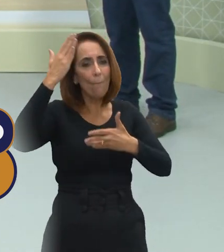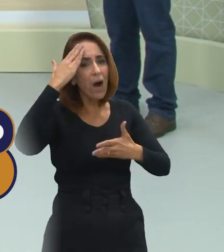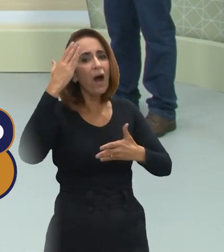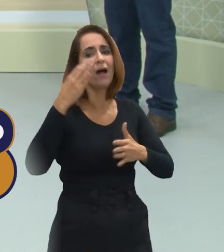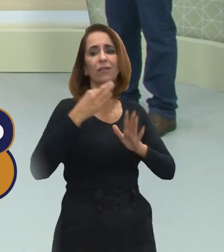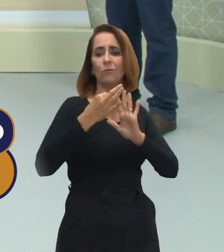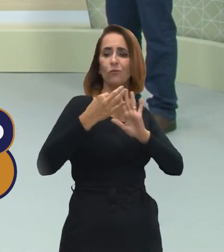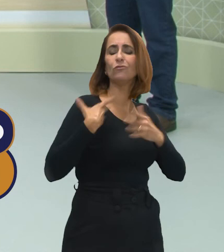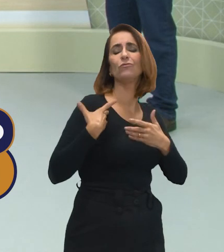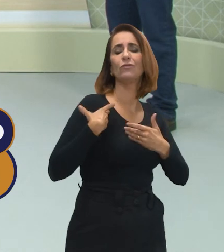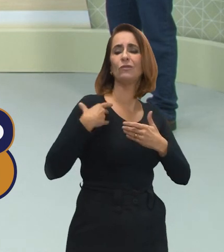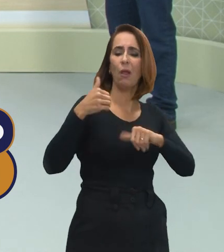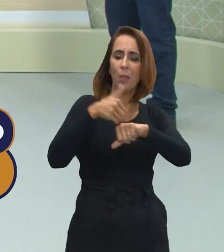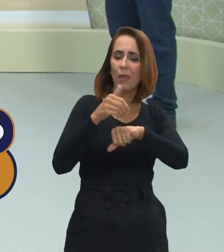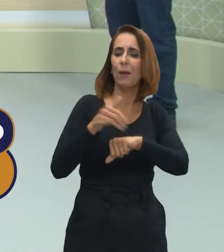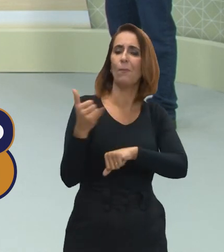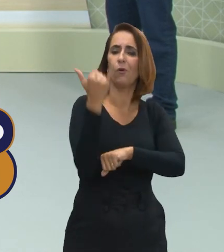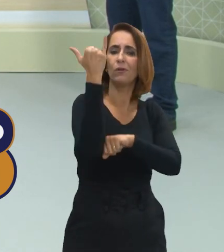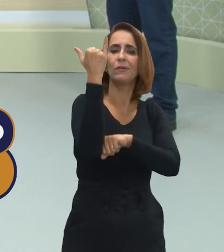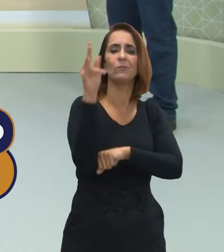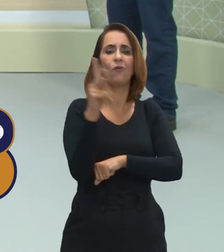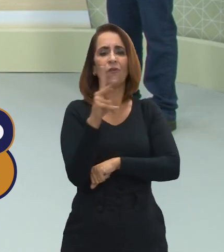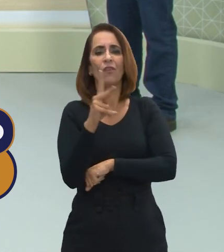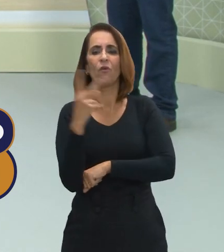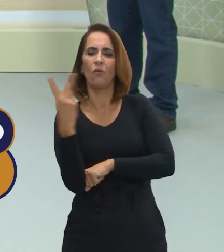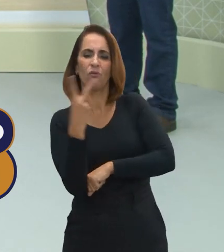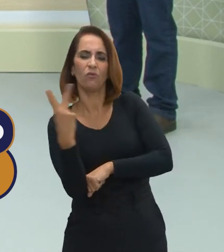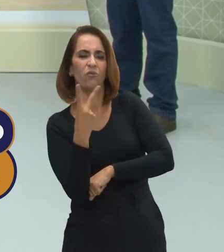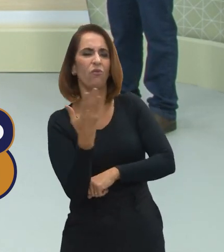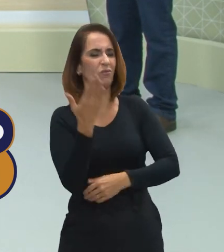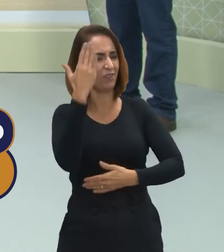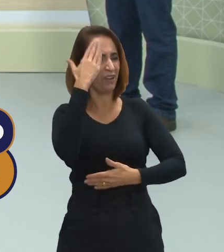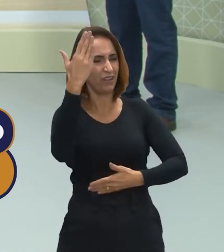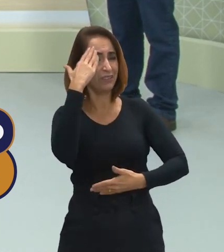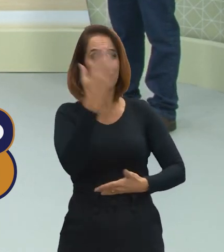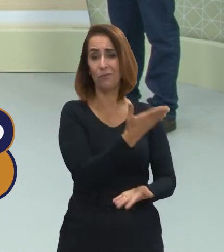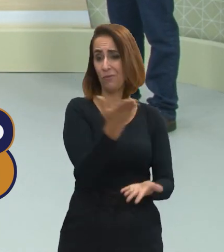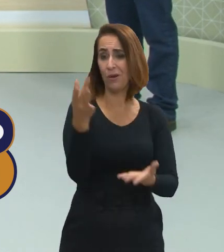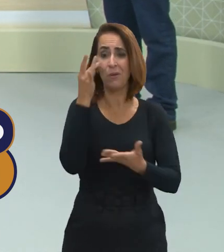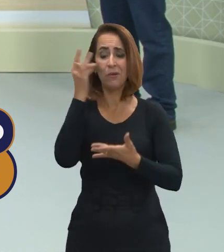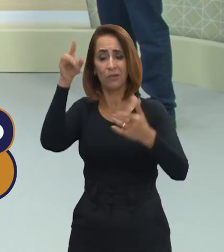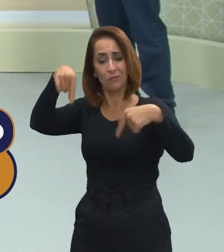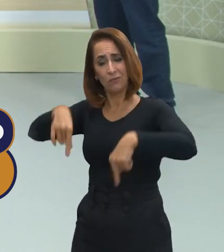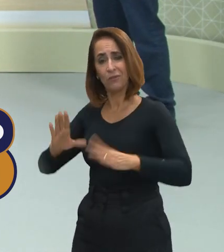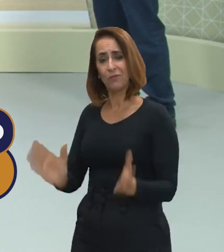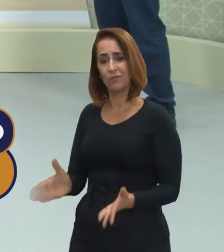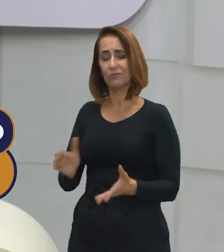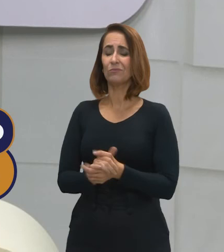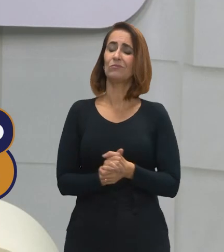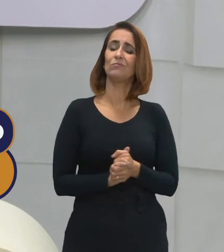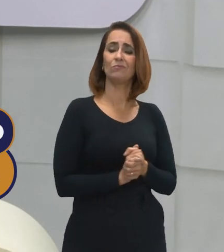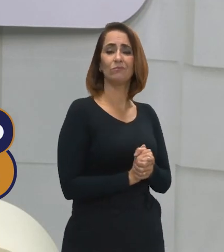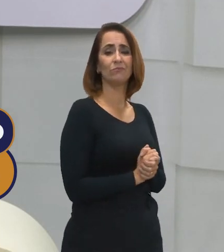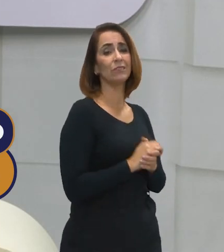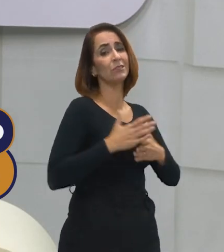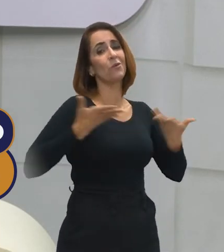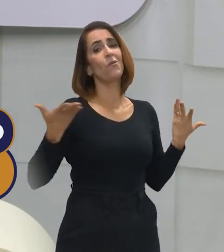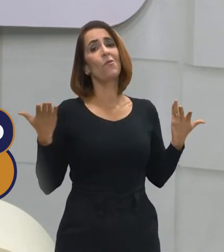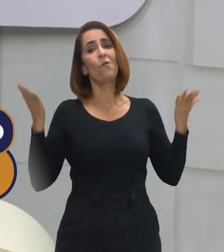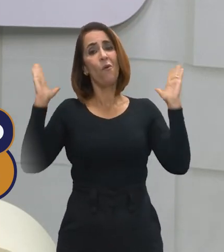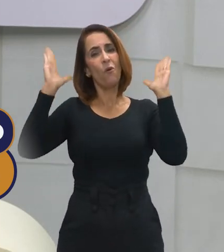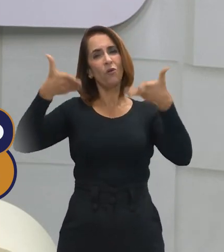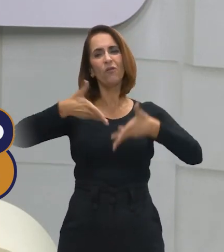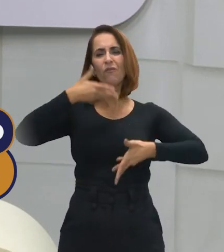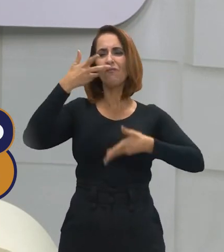pela sugestão, pela dica aí tão importante. Professor Vander, também nós agradecemos pela presença de vocês dois aqui hoje. Então,